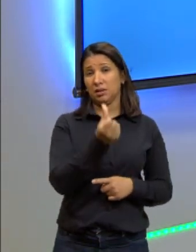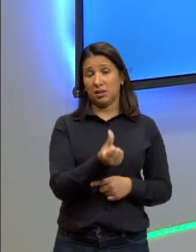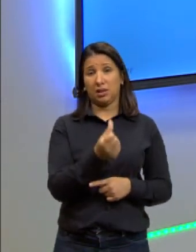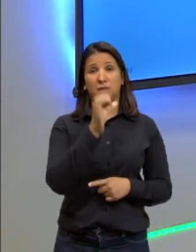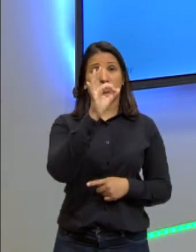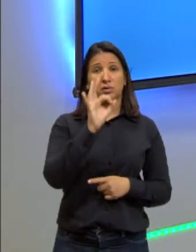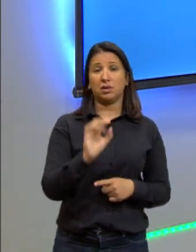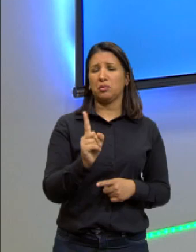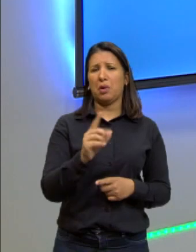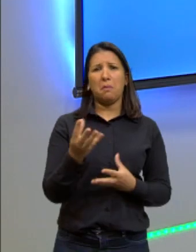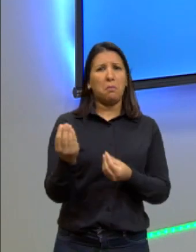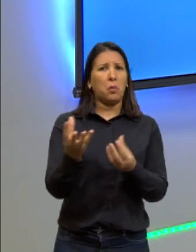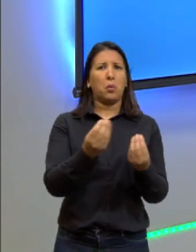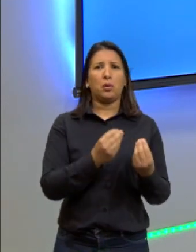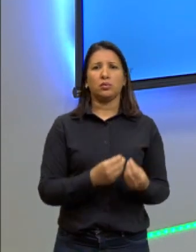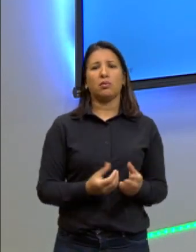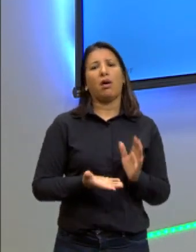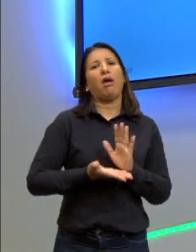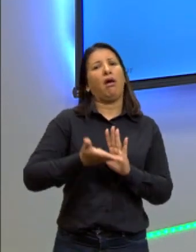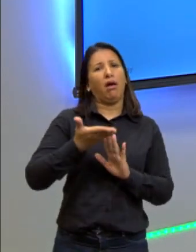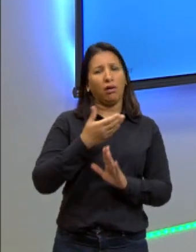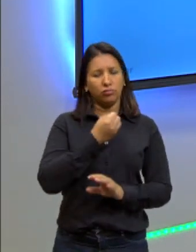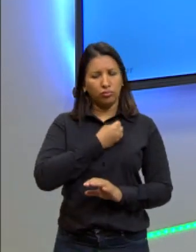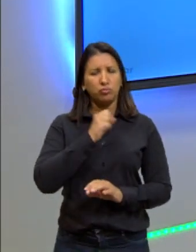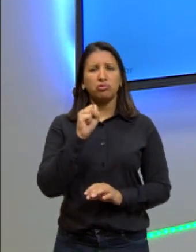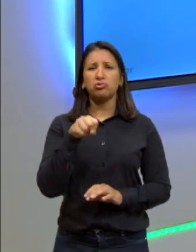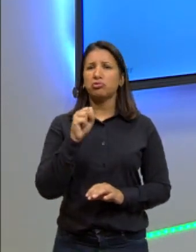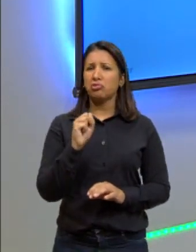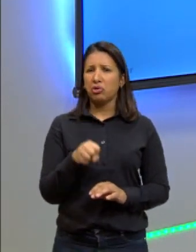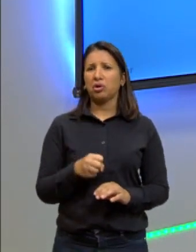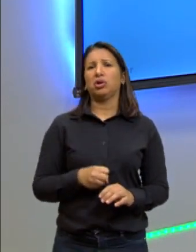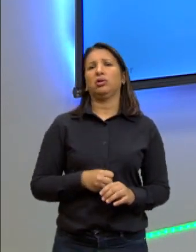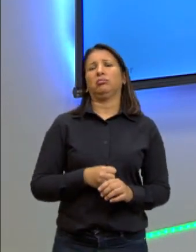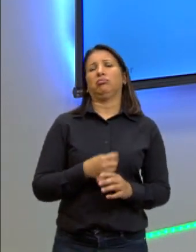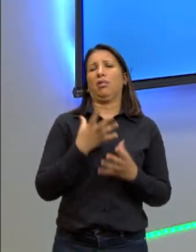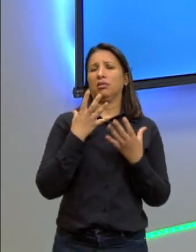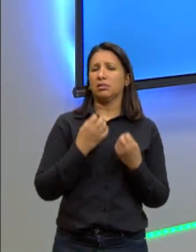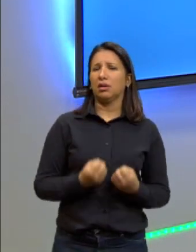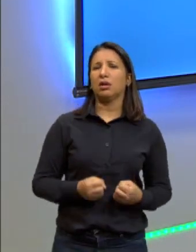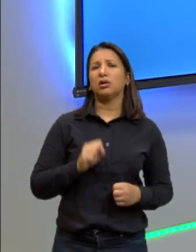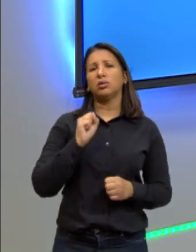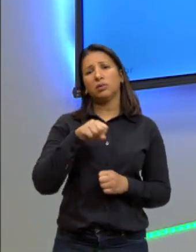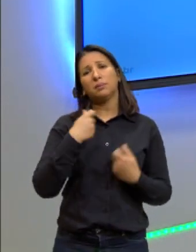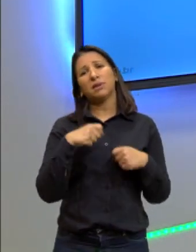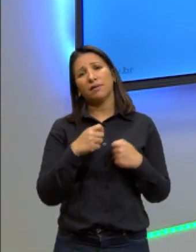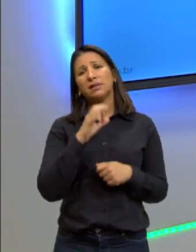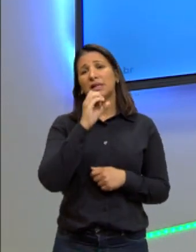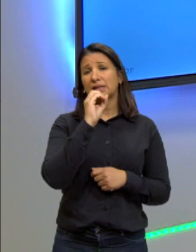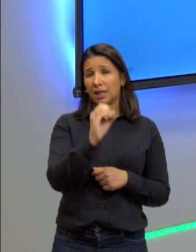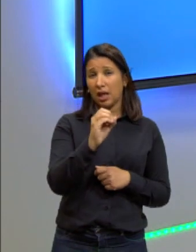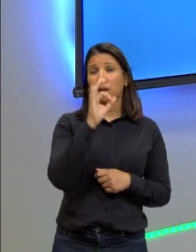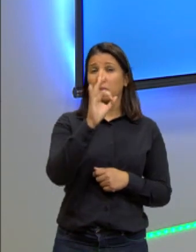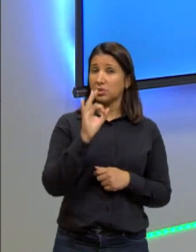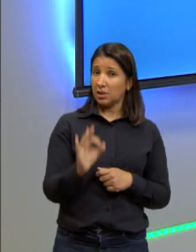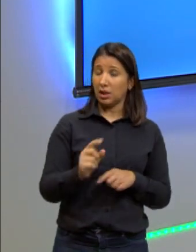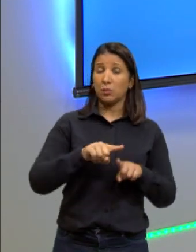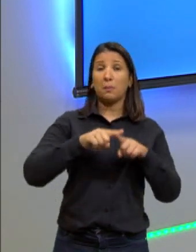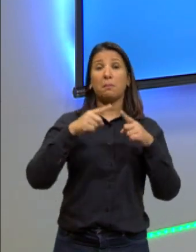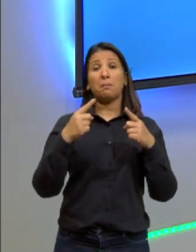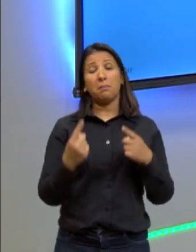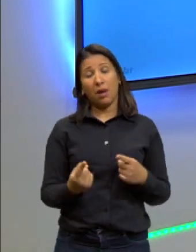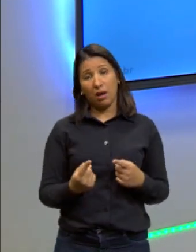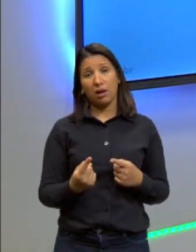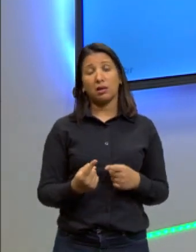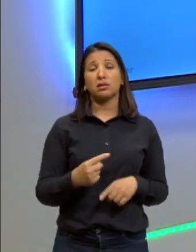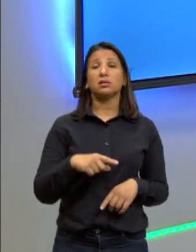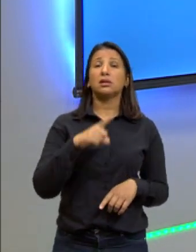muitos. É um número alto? É considerando que o índice deveria ser zero, pois estamos